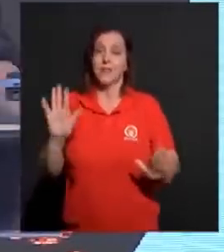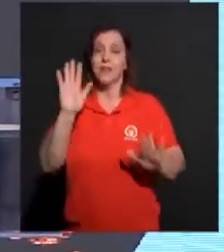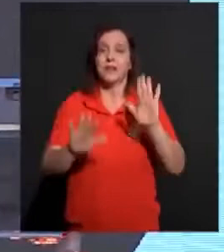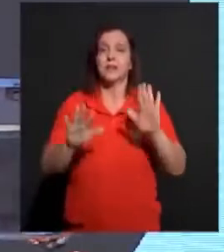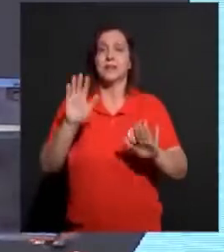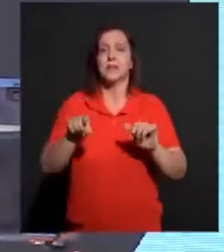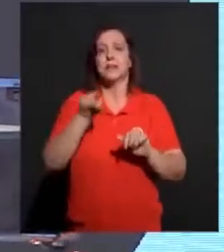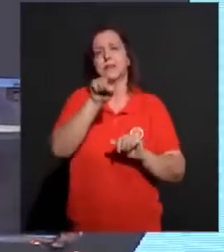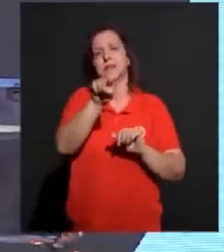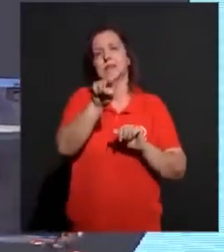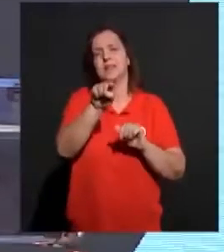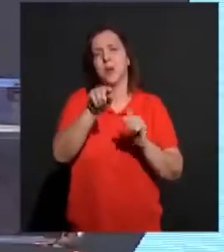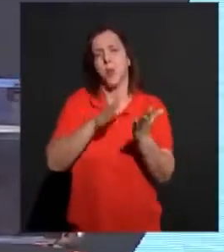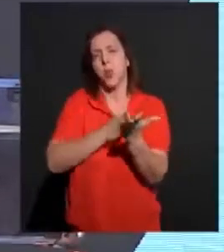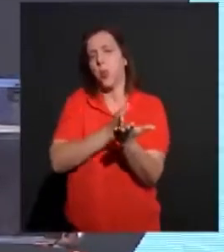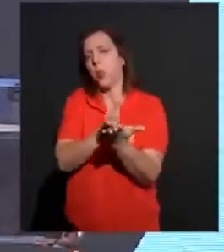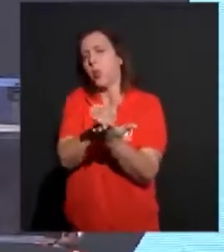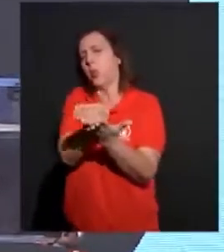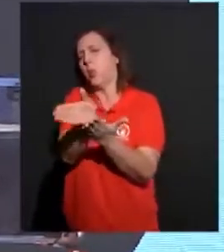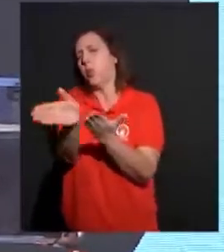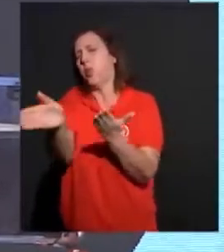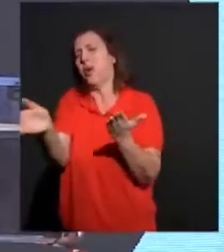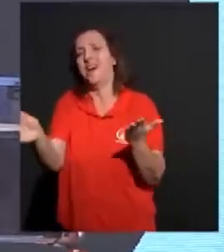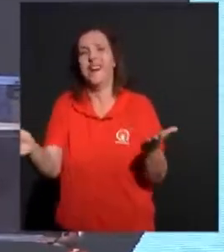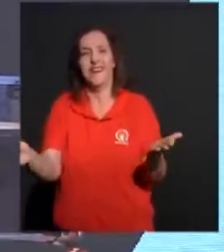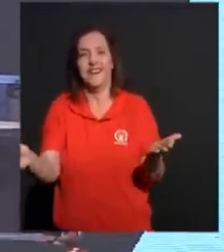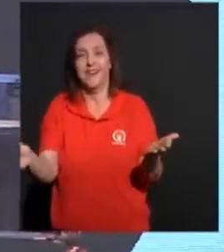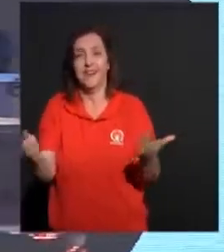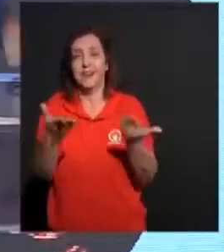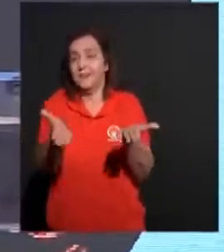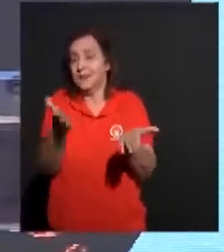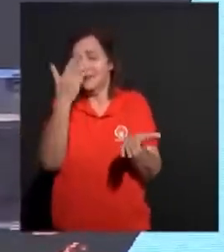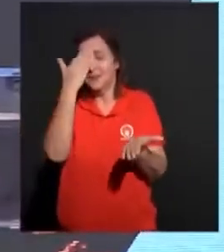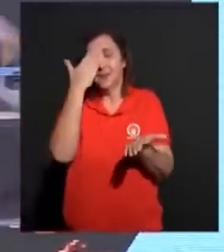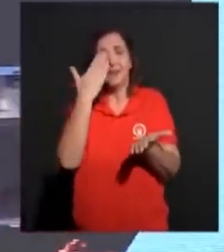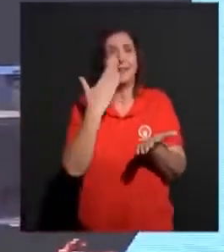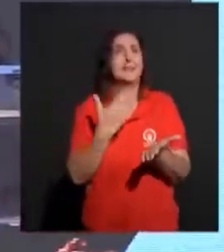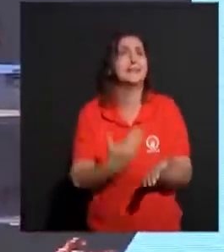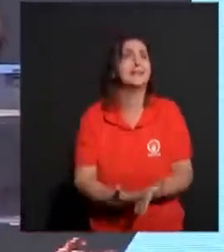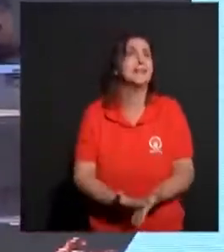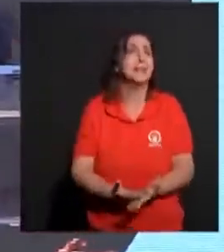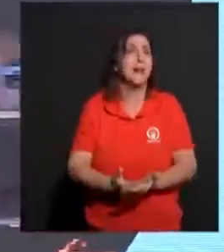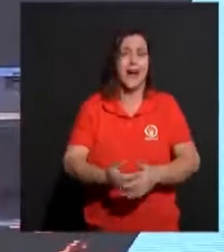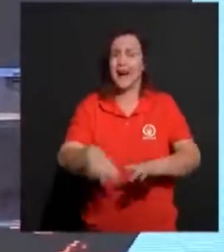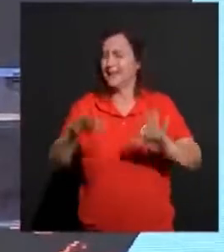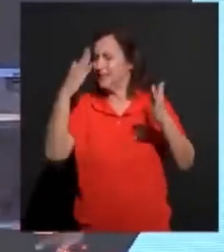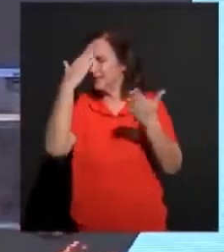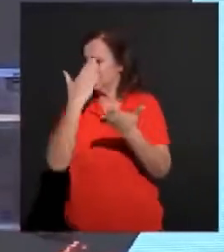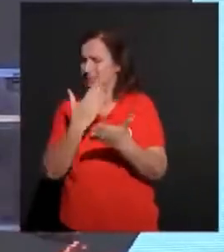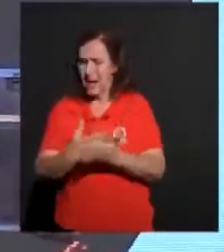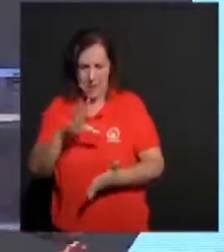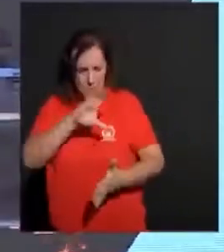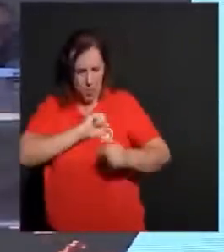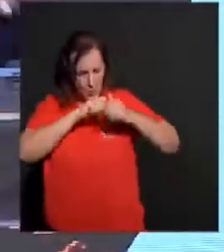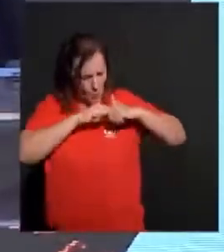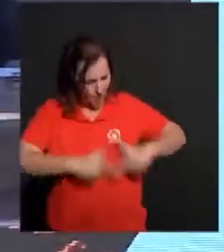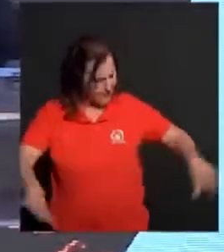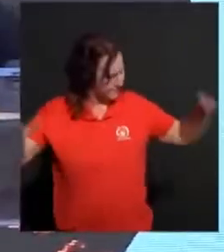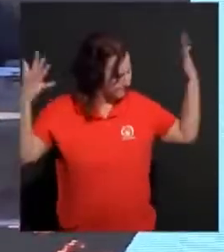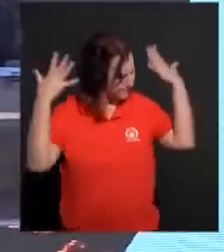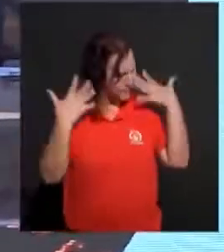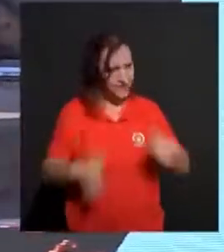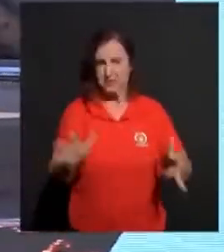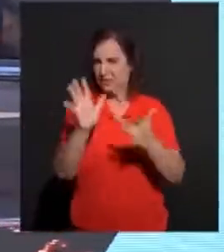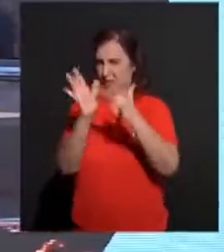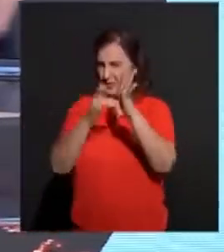longe dos caminhos do Senhor. Você já não acredita mais. Virou ateu. Não acredita mais na vinda de Cristo. Acha que